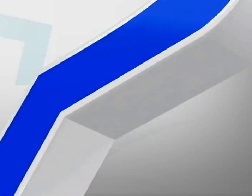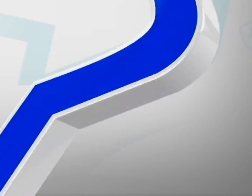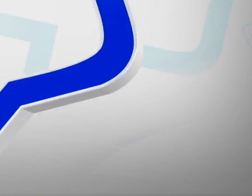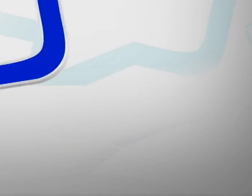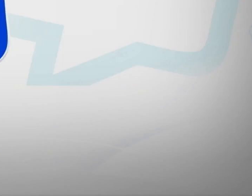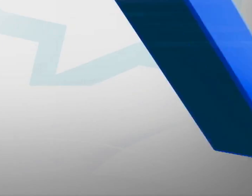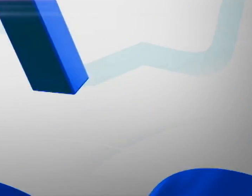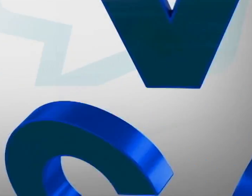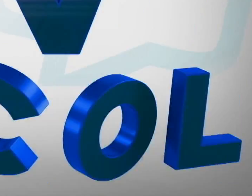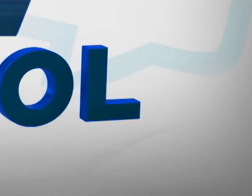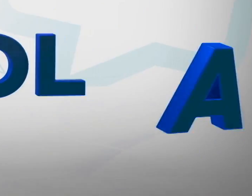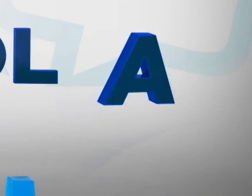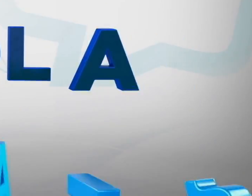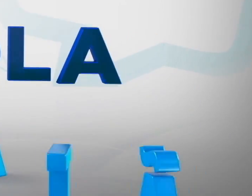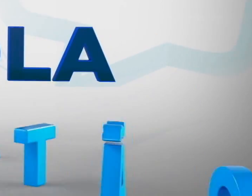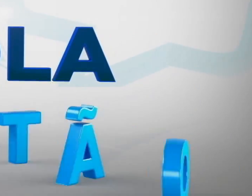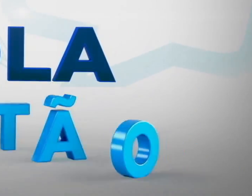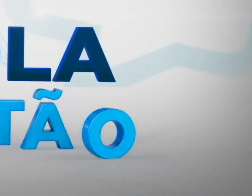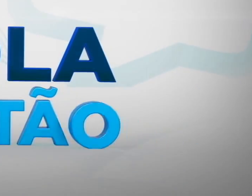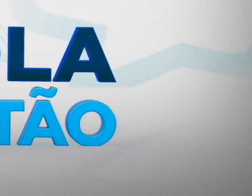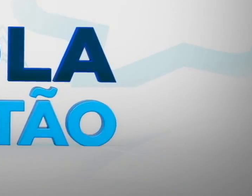o a e a e a 0 a a a a Obrigado.